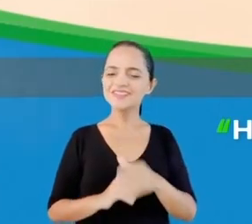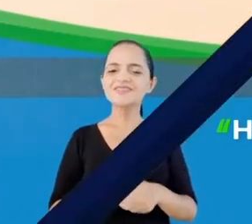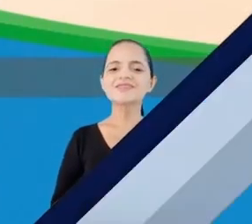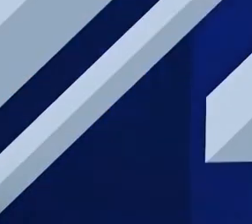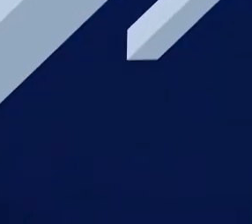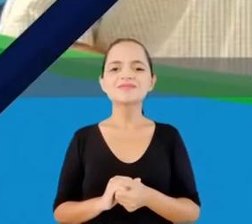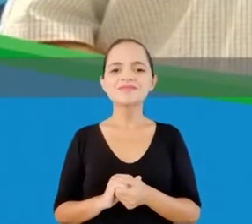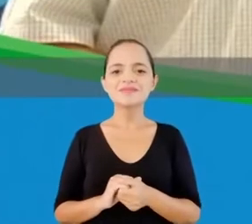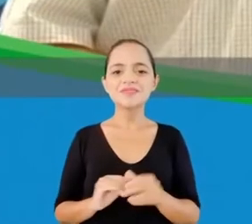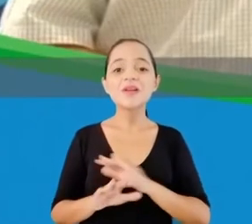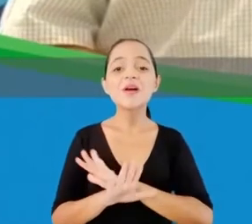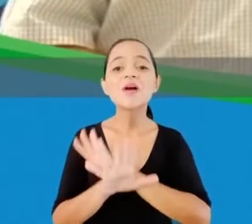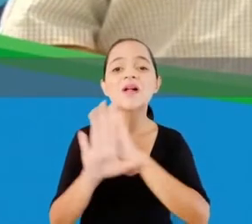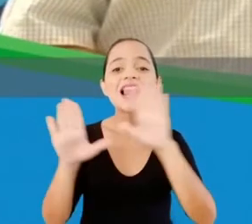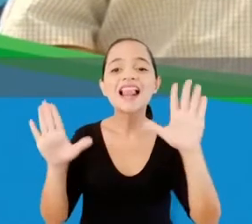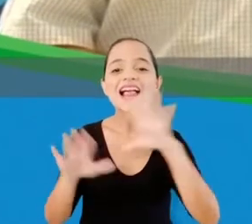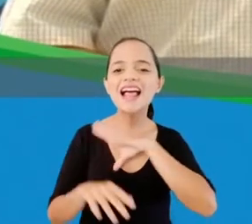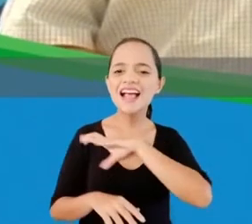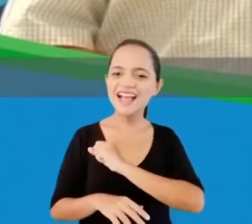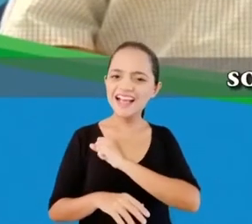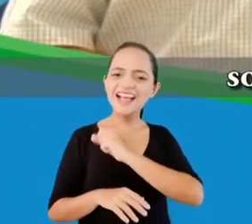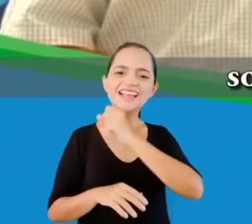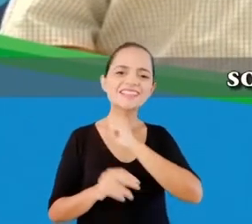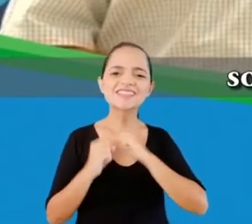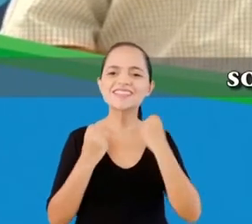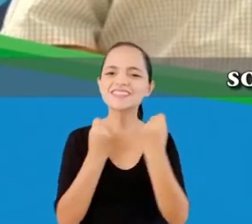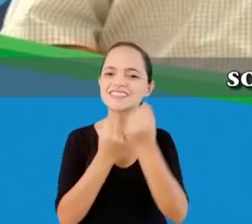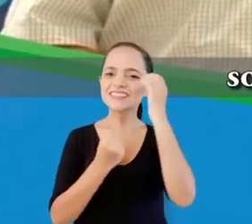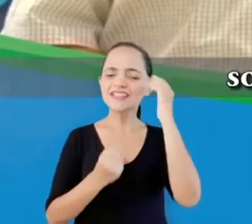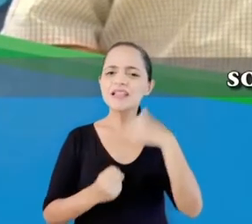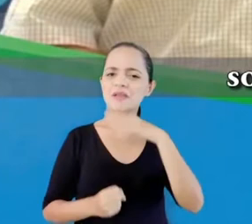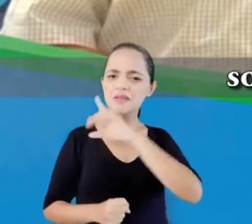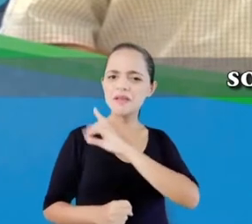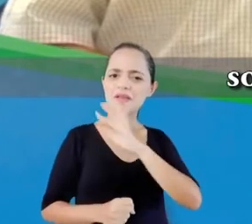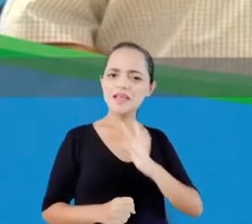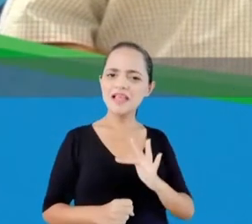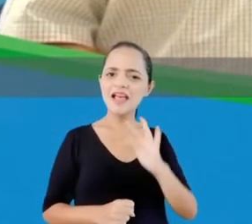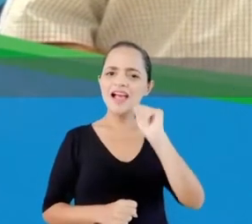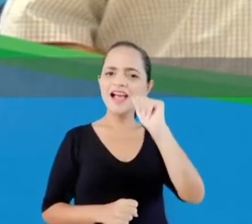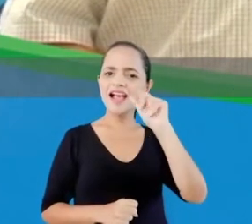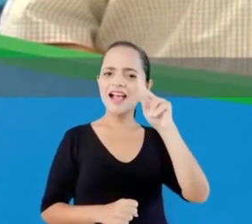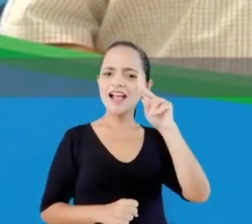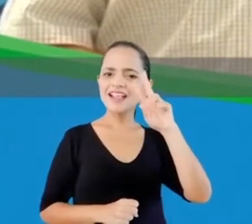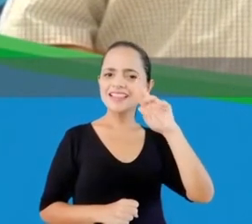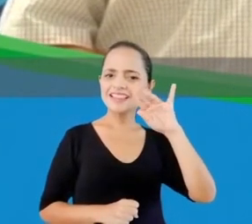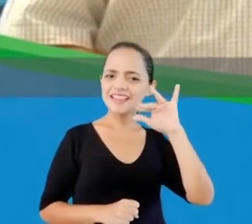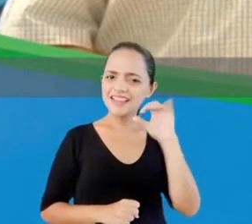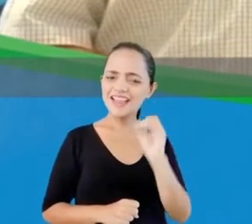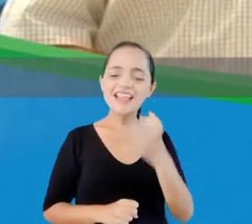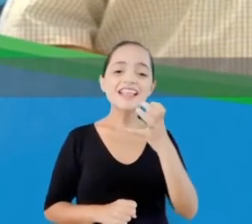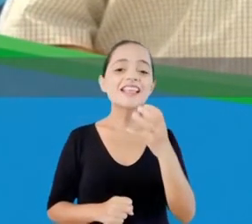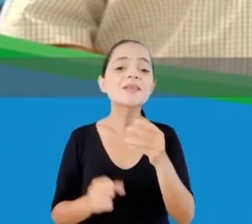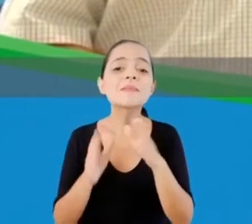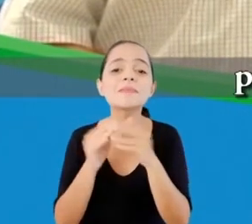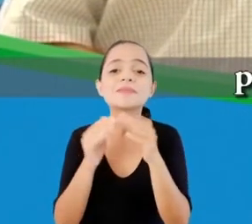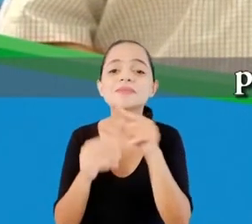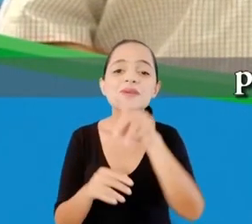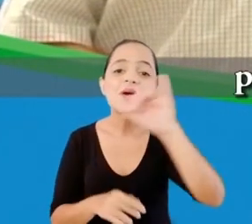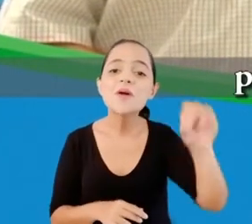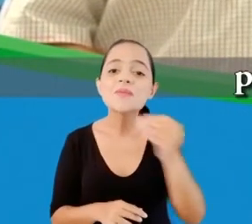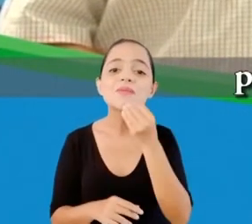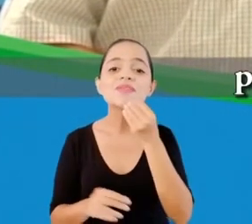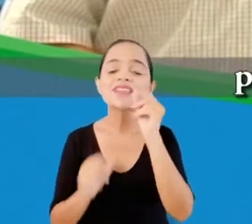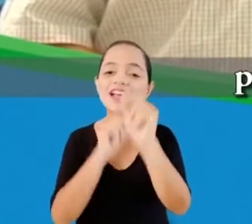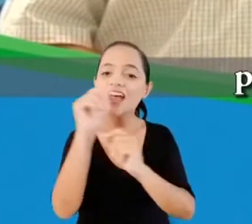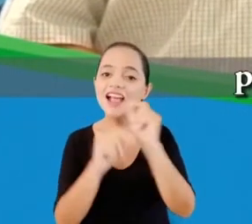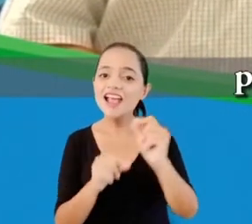Luciano Franco. Olá, minha querida gente de Itumbiara. Sou o deputado federal Adriano do Baldi e queria pedir a vocês a oportunidade para